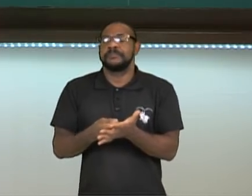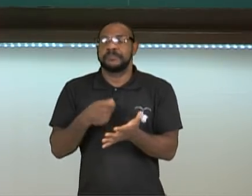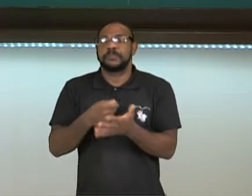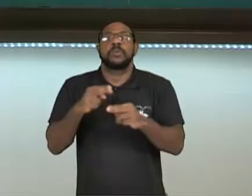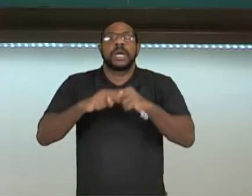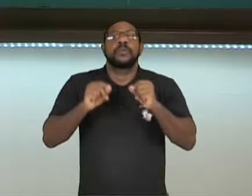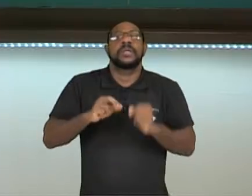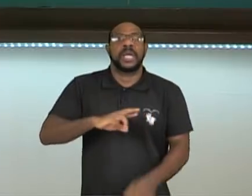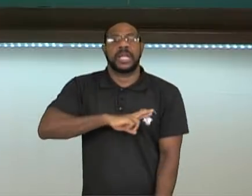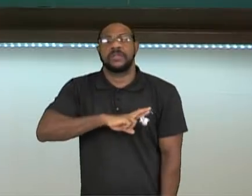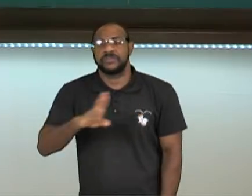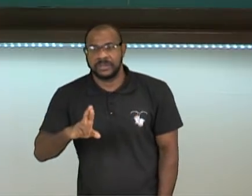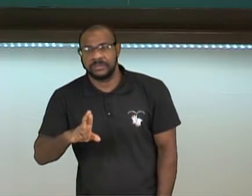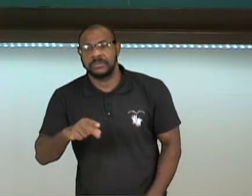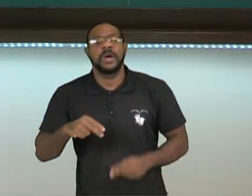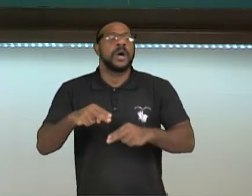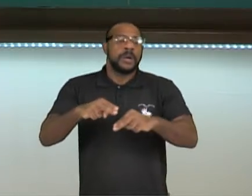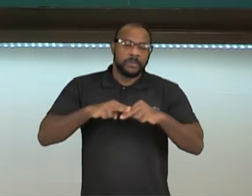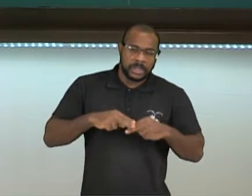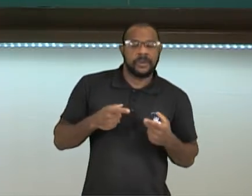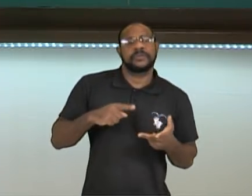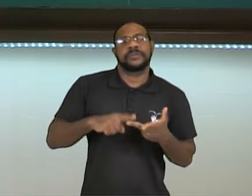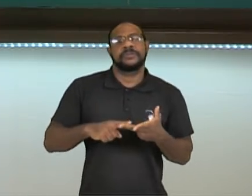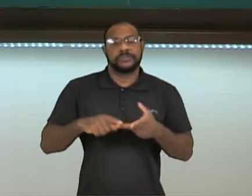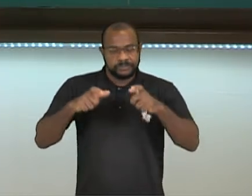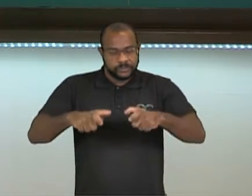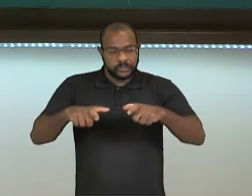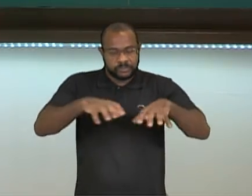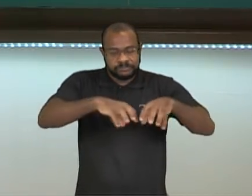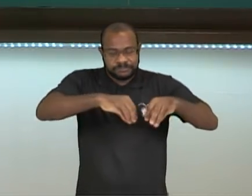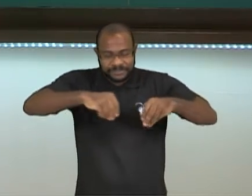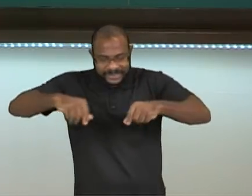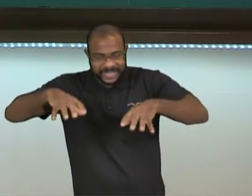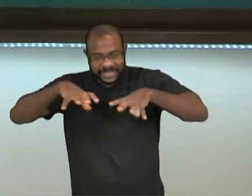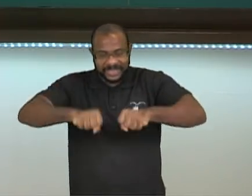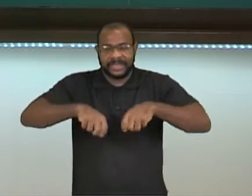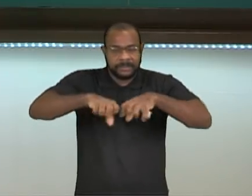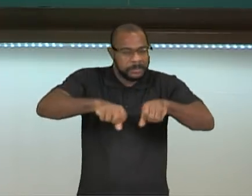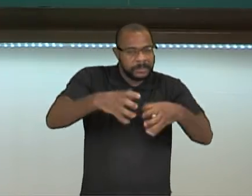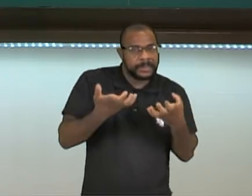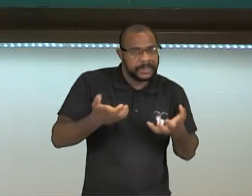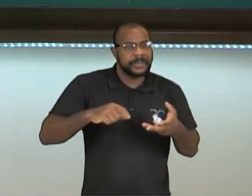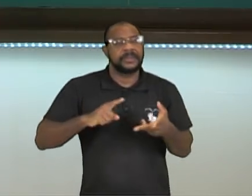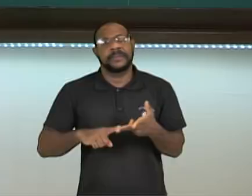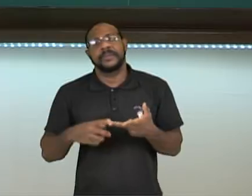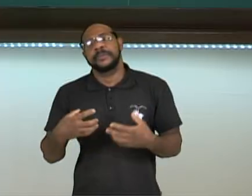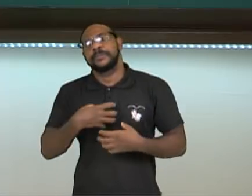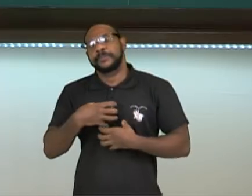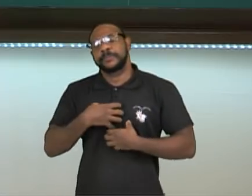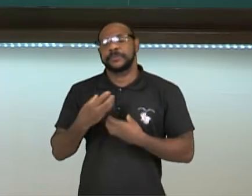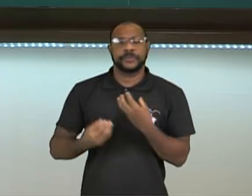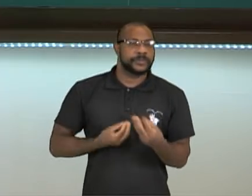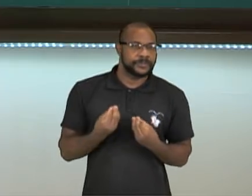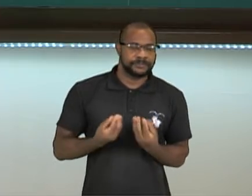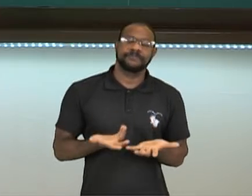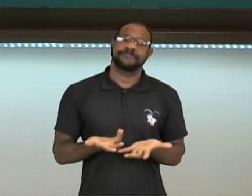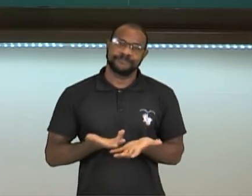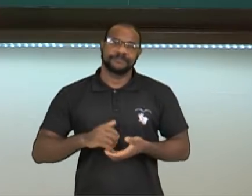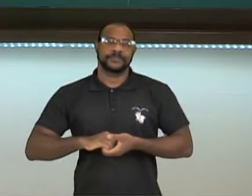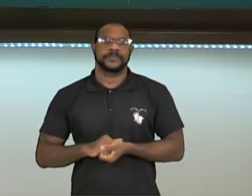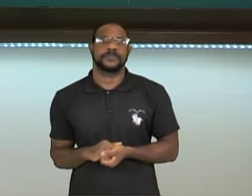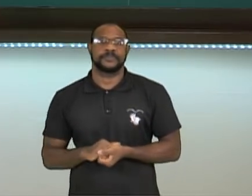por território se fazem ver, tá? Por uma maneira que aqui o nome já está dizendo, pelo terror.